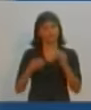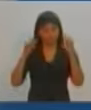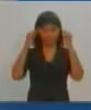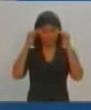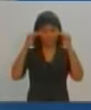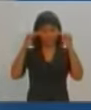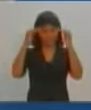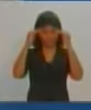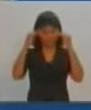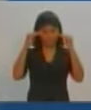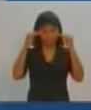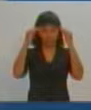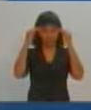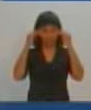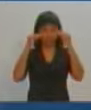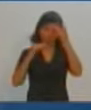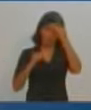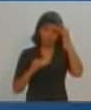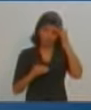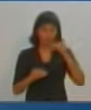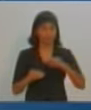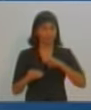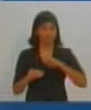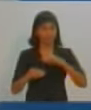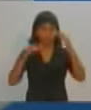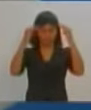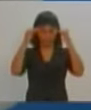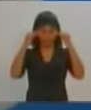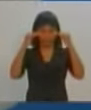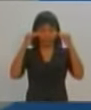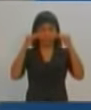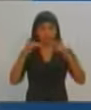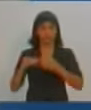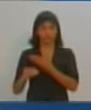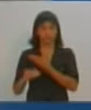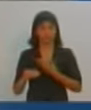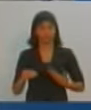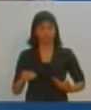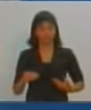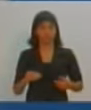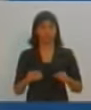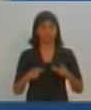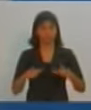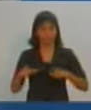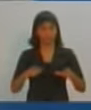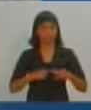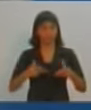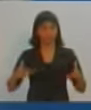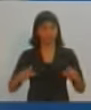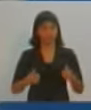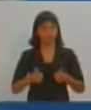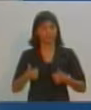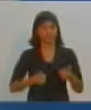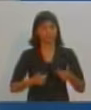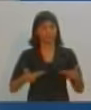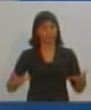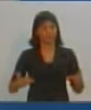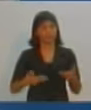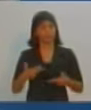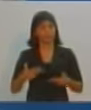com o transporte público. Pode contar com o pessoal. Esses ônibus já existem no mercado, grandes cidades existem, até as mesmas